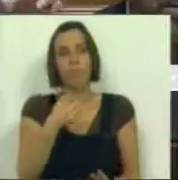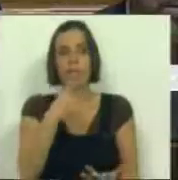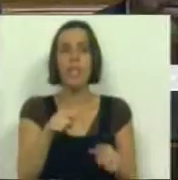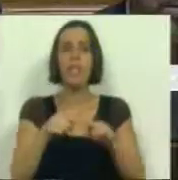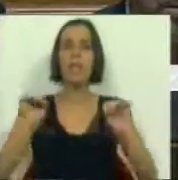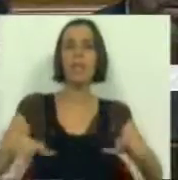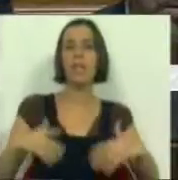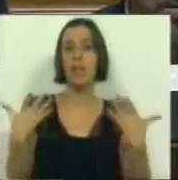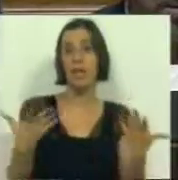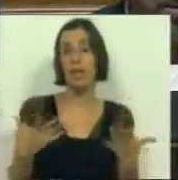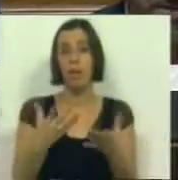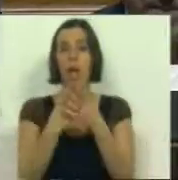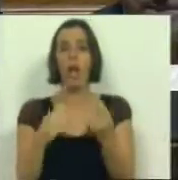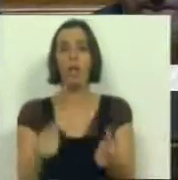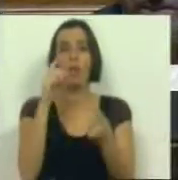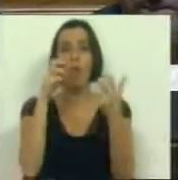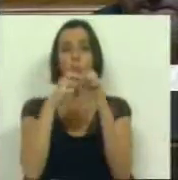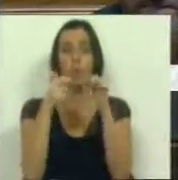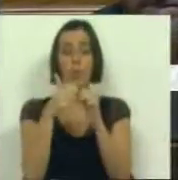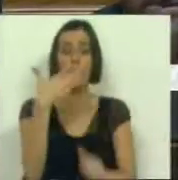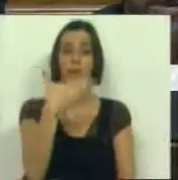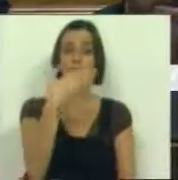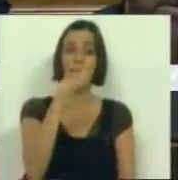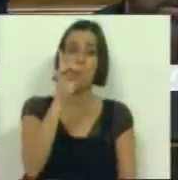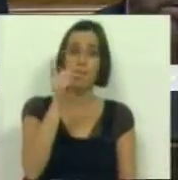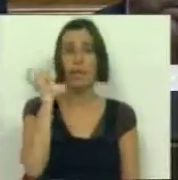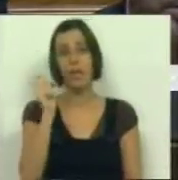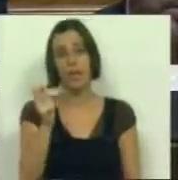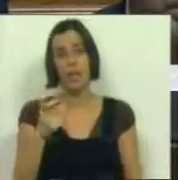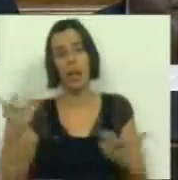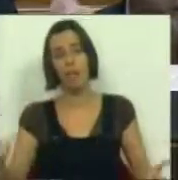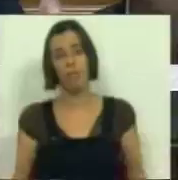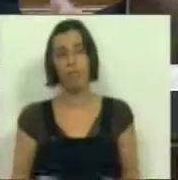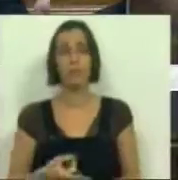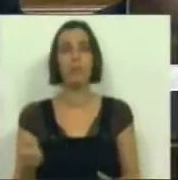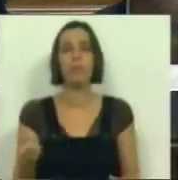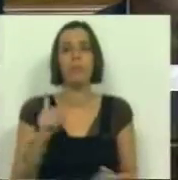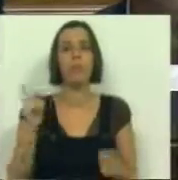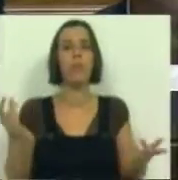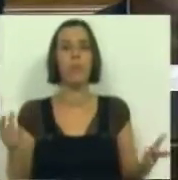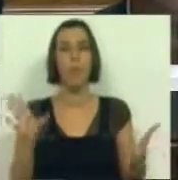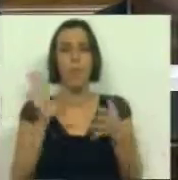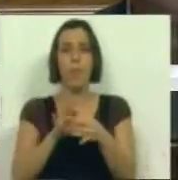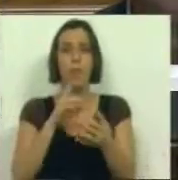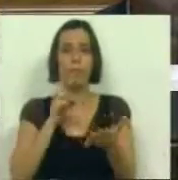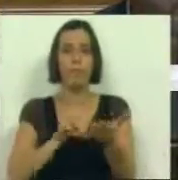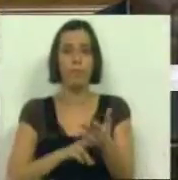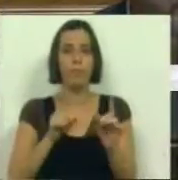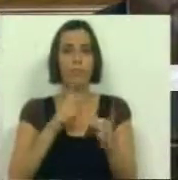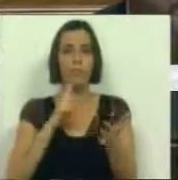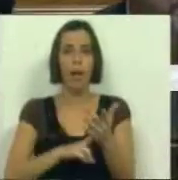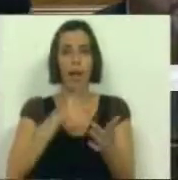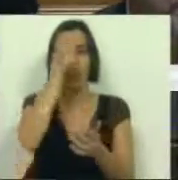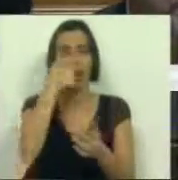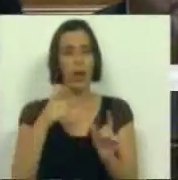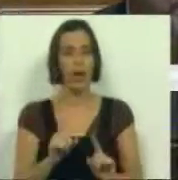que esta iniciativa resolve um problema que tem 176 anos, porque não corresponde exatamente à realidade